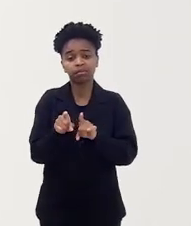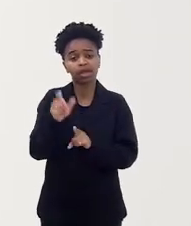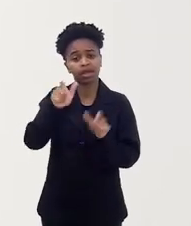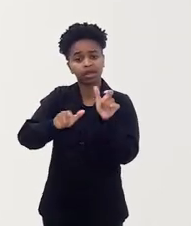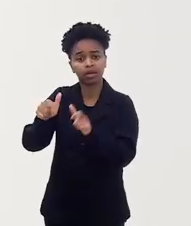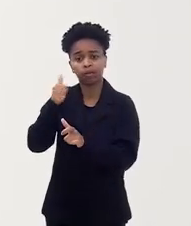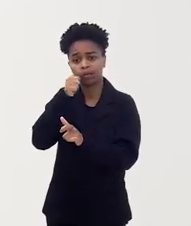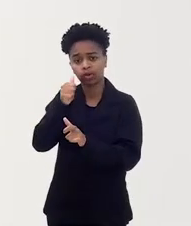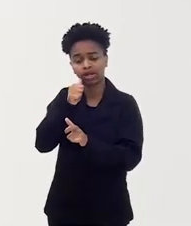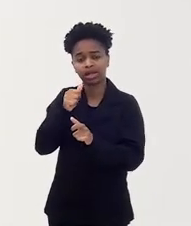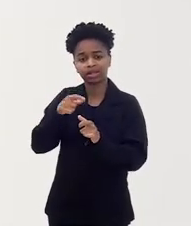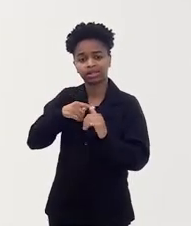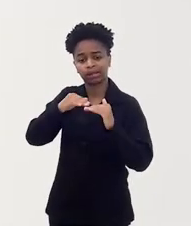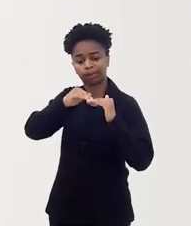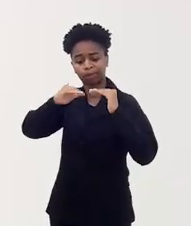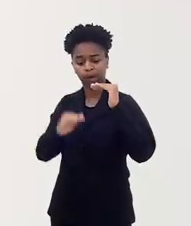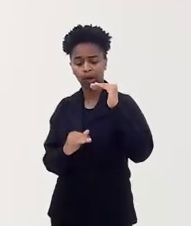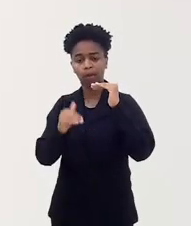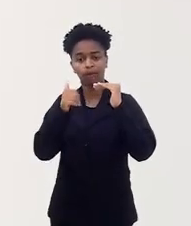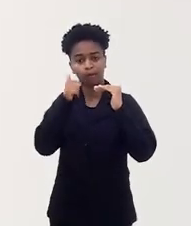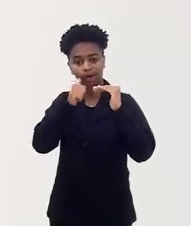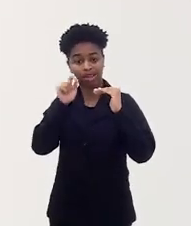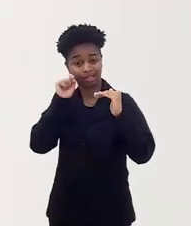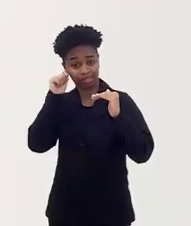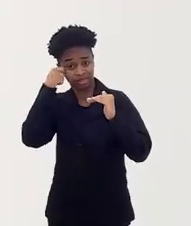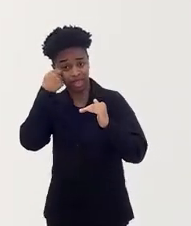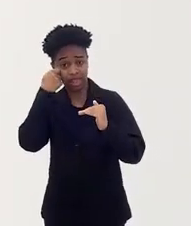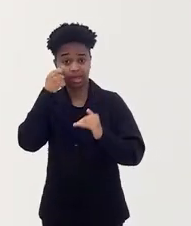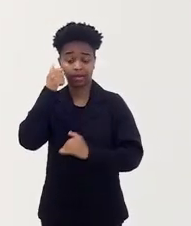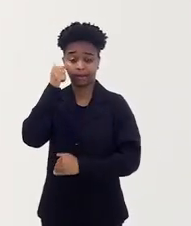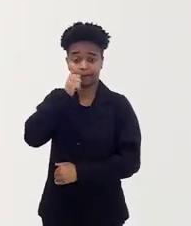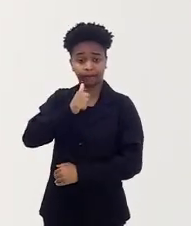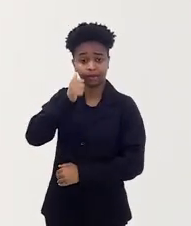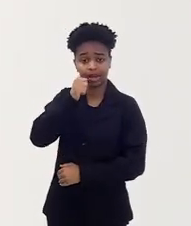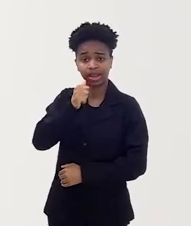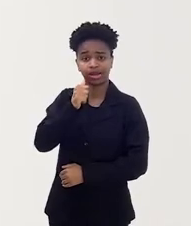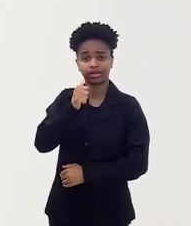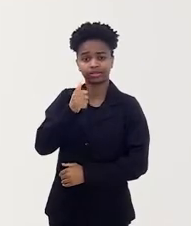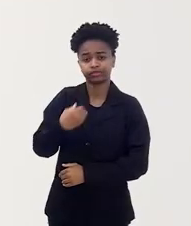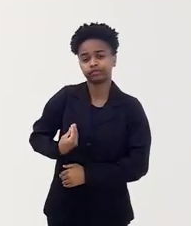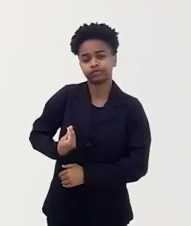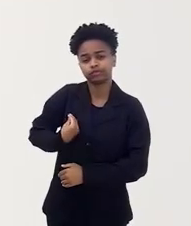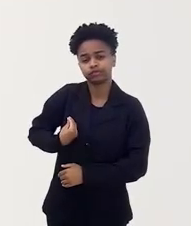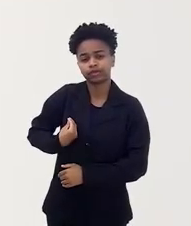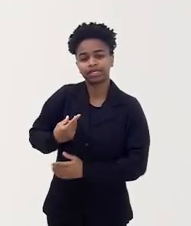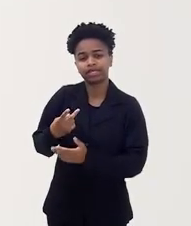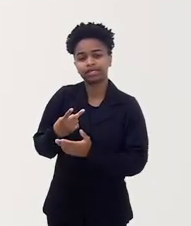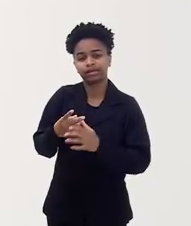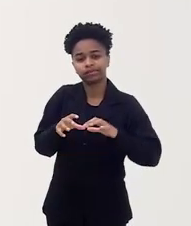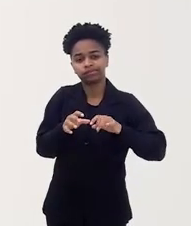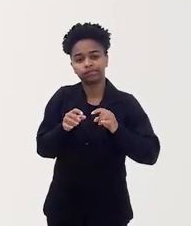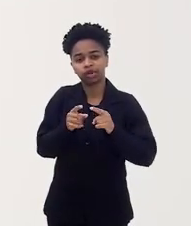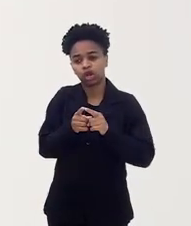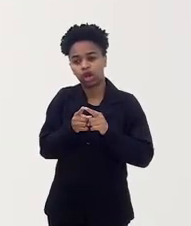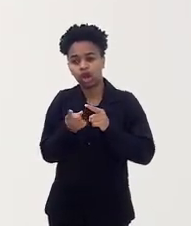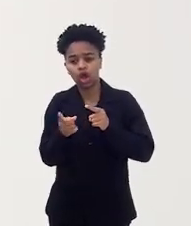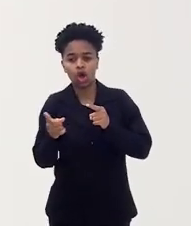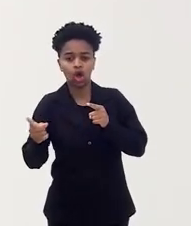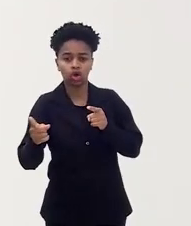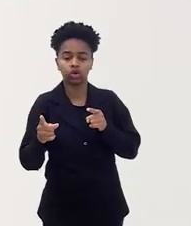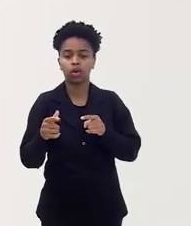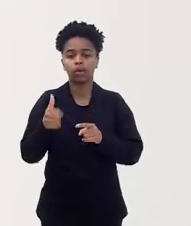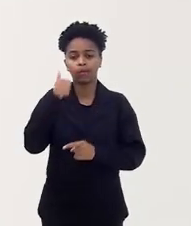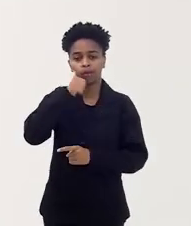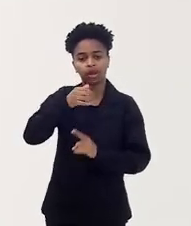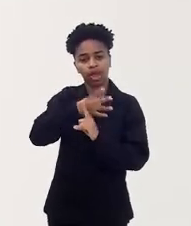estão ocupando a base da pirâmide, mulheres negras, mulheres que vivem distante dos grandes centros urbanos,